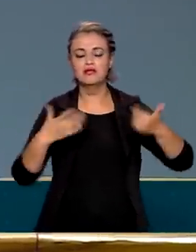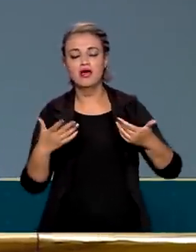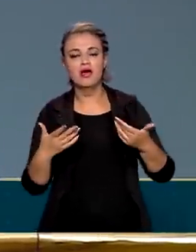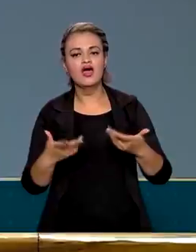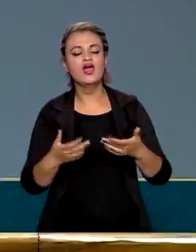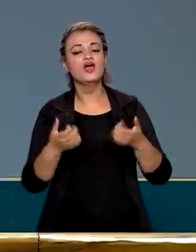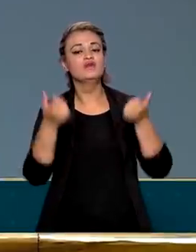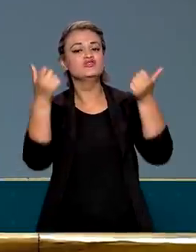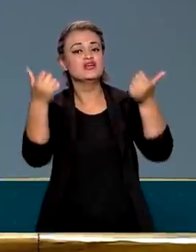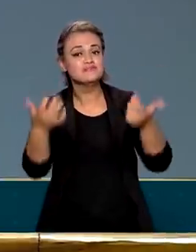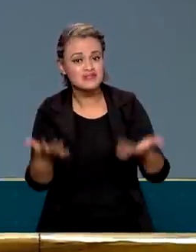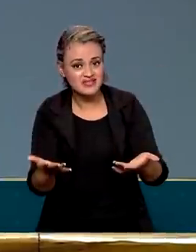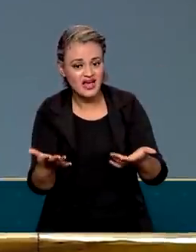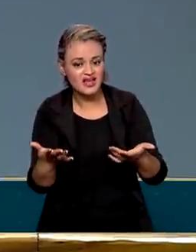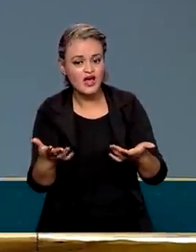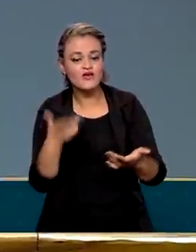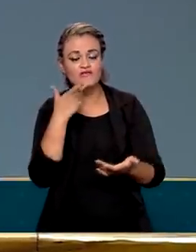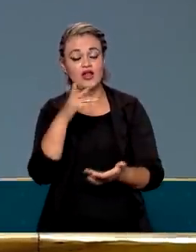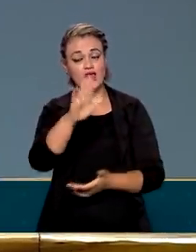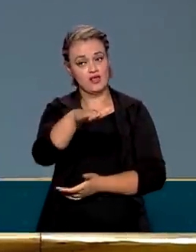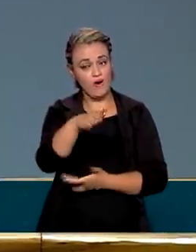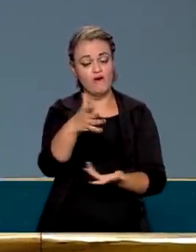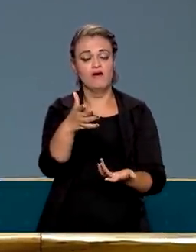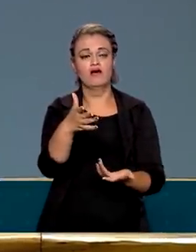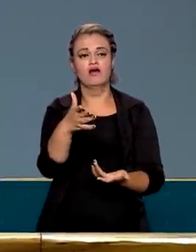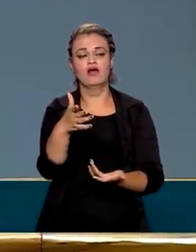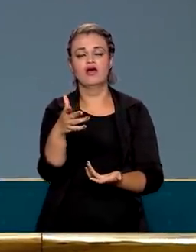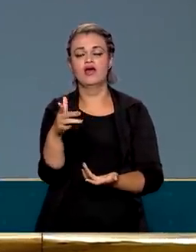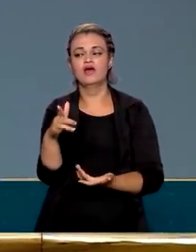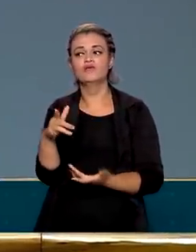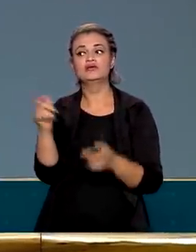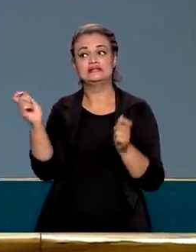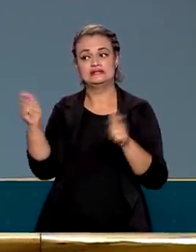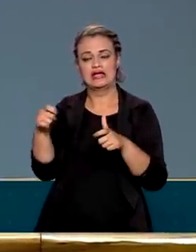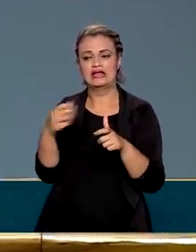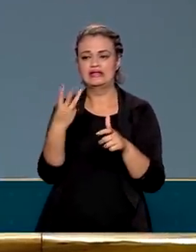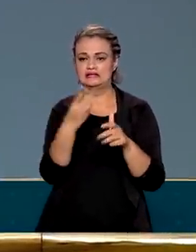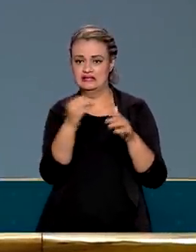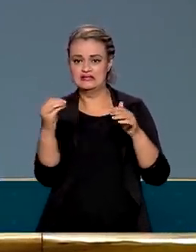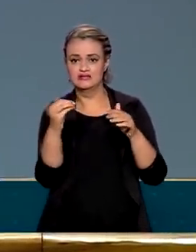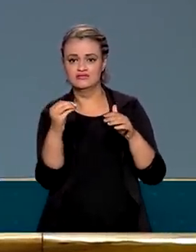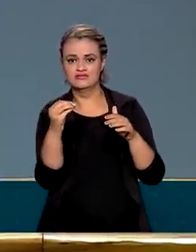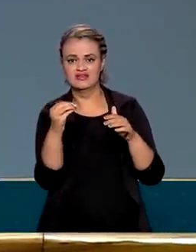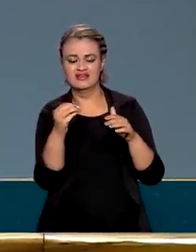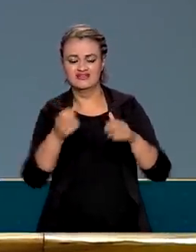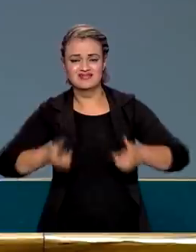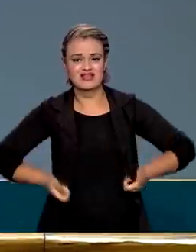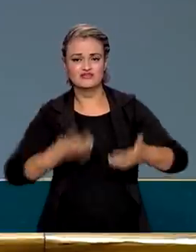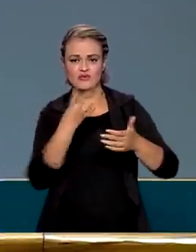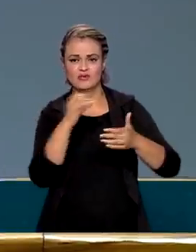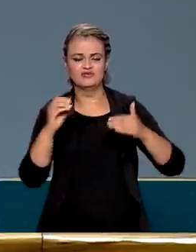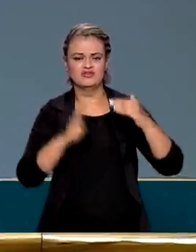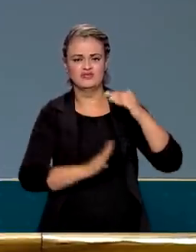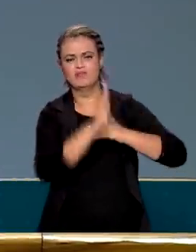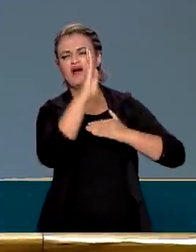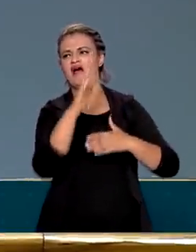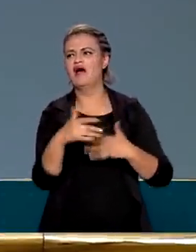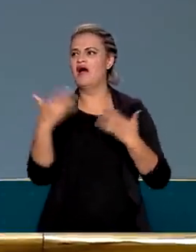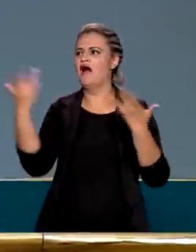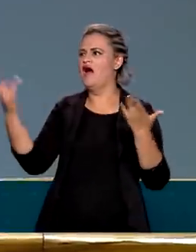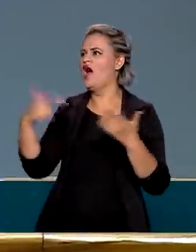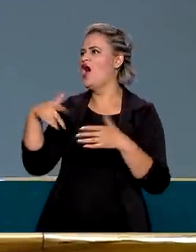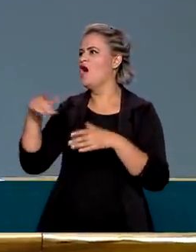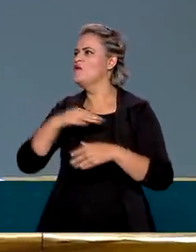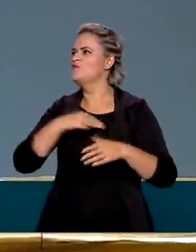falo, quando eu tentei dar uma explicação, falar assim, olha, o que cabe é 300, se gastou 400, vai ficar fora do teto. Pô, o ministro está dizendo que vai